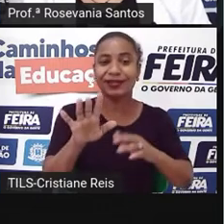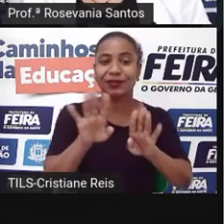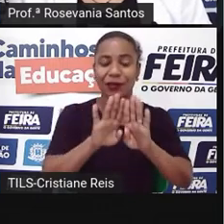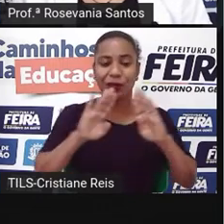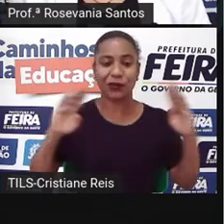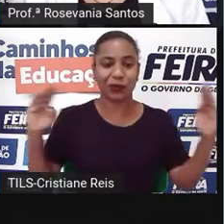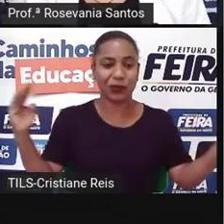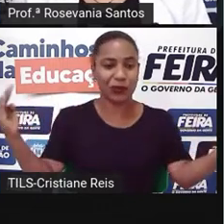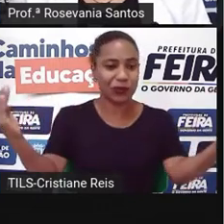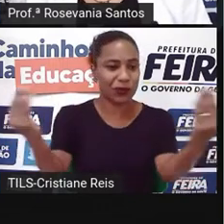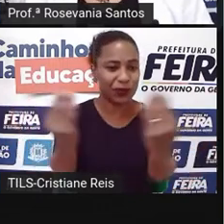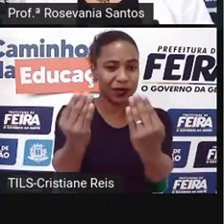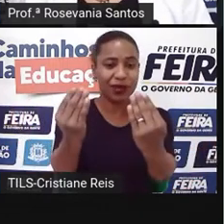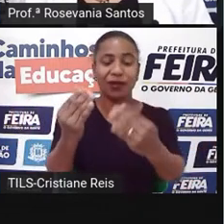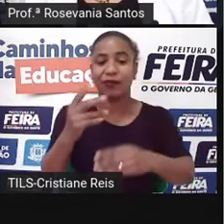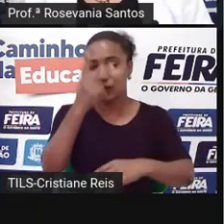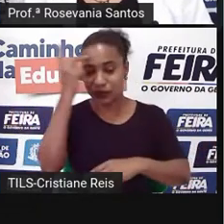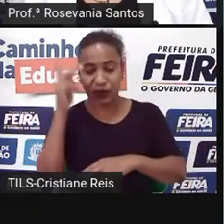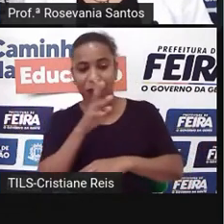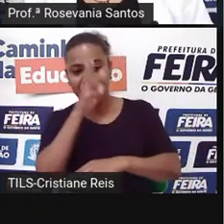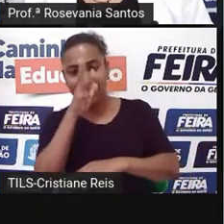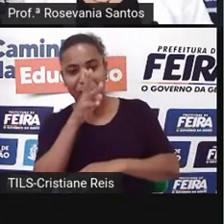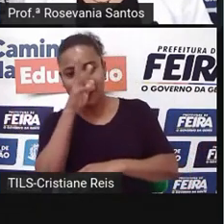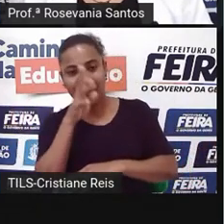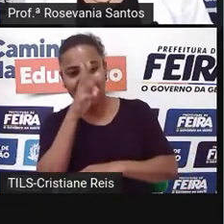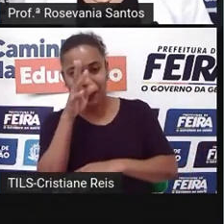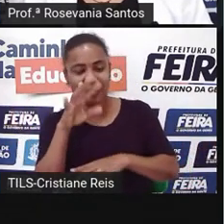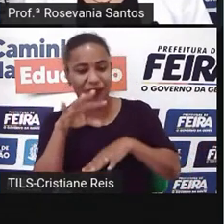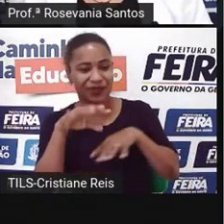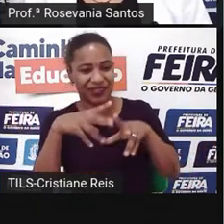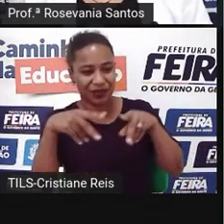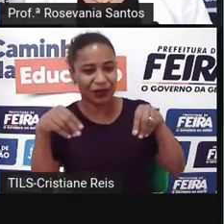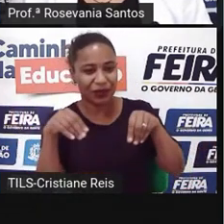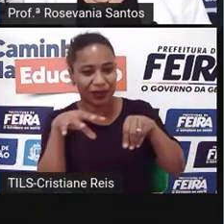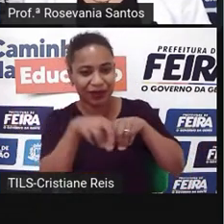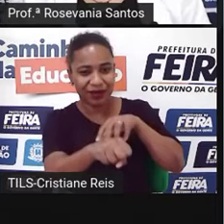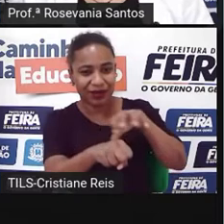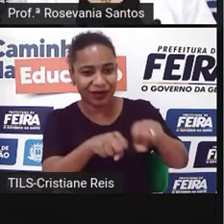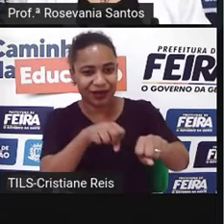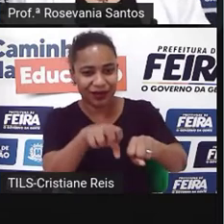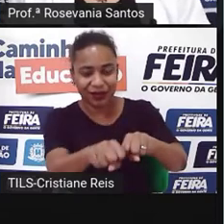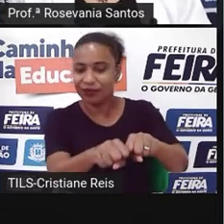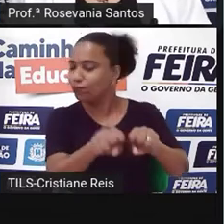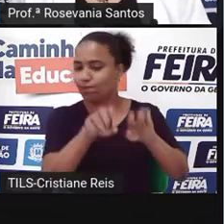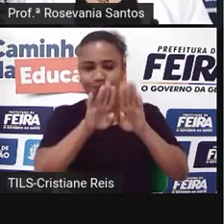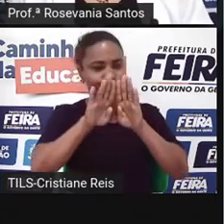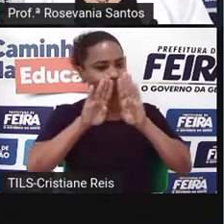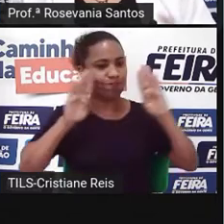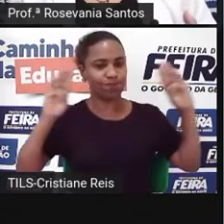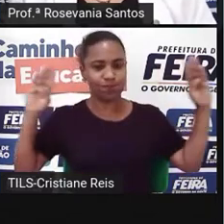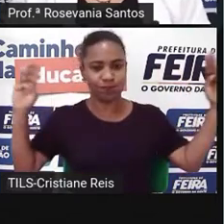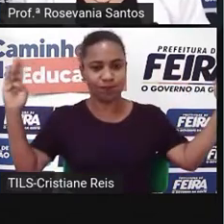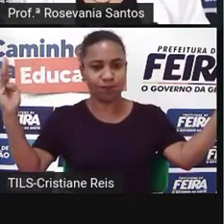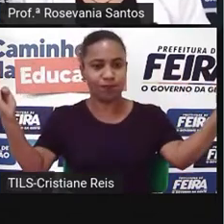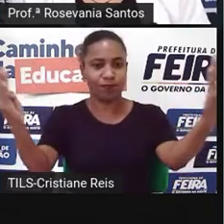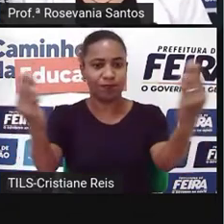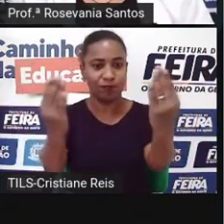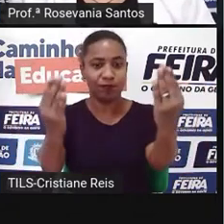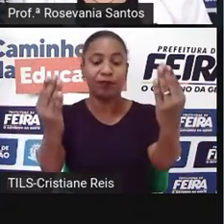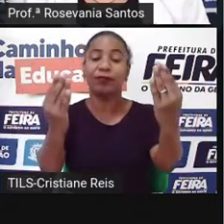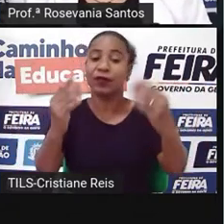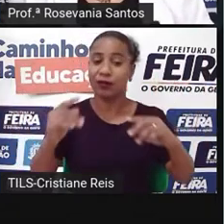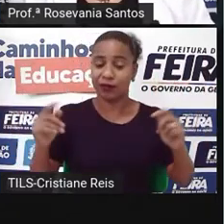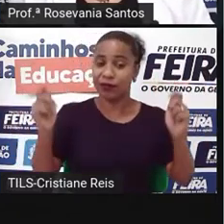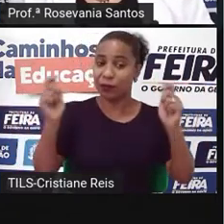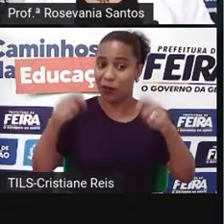invasões e tudo, e eles até hoje dizem que ela é vista do espaço, essa